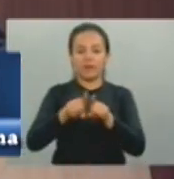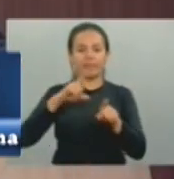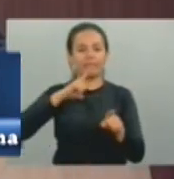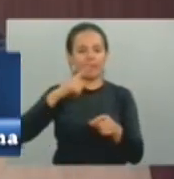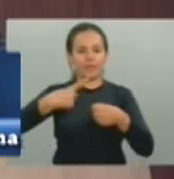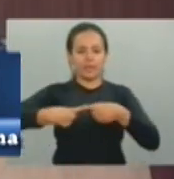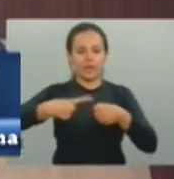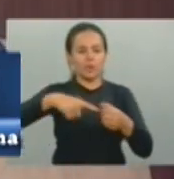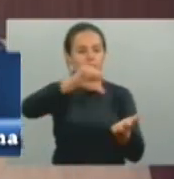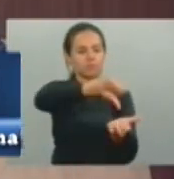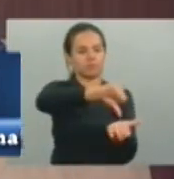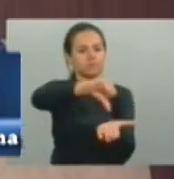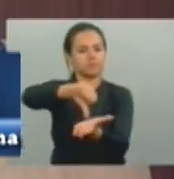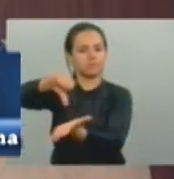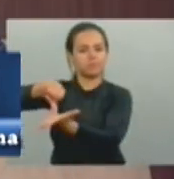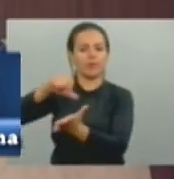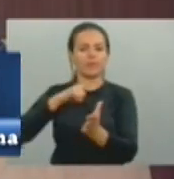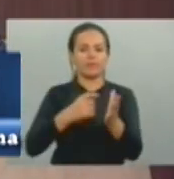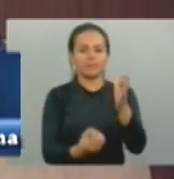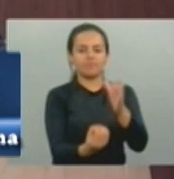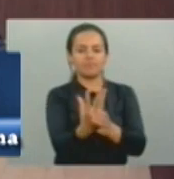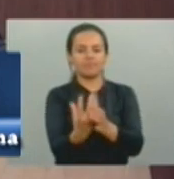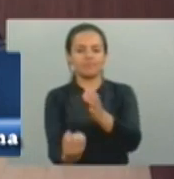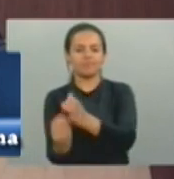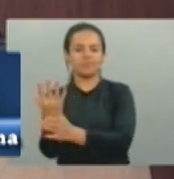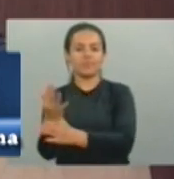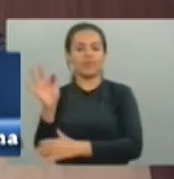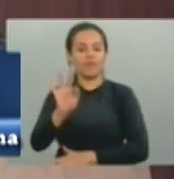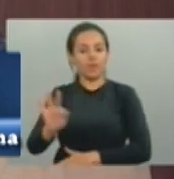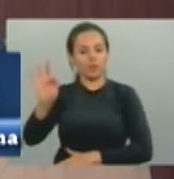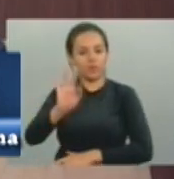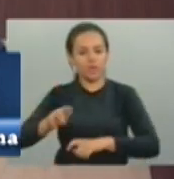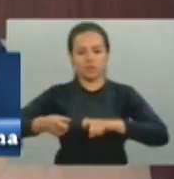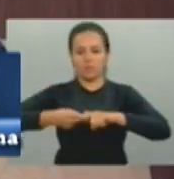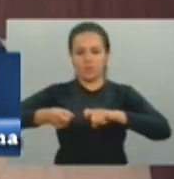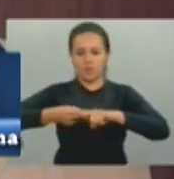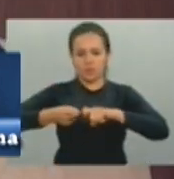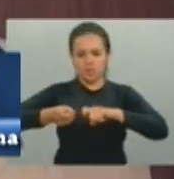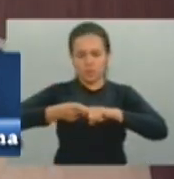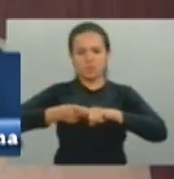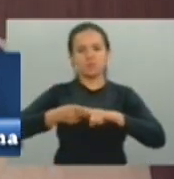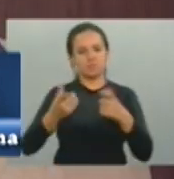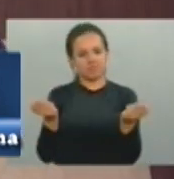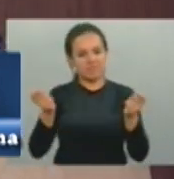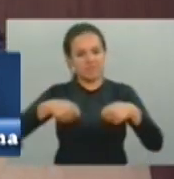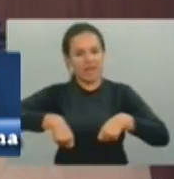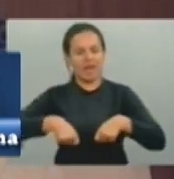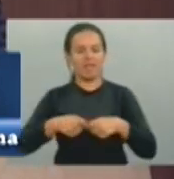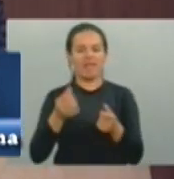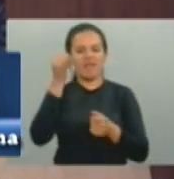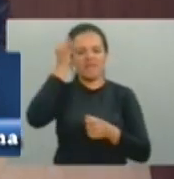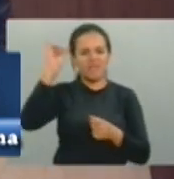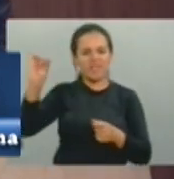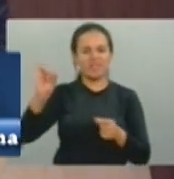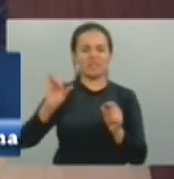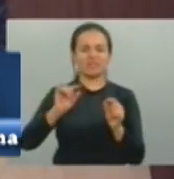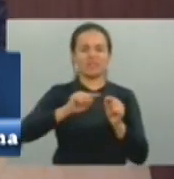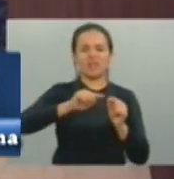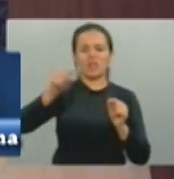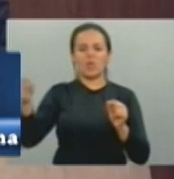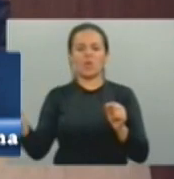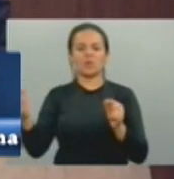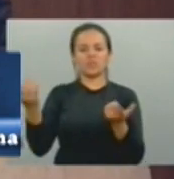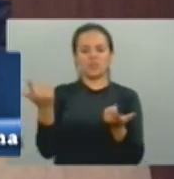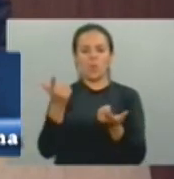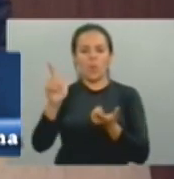capitais regionais, uma faculdade de medicina sem precisar sair de perto da sua família, sem precisar sair de